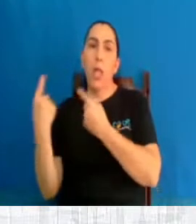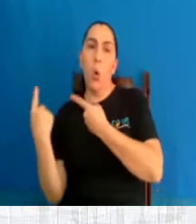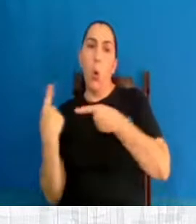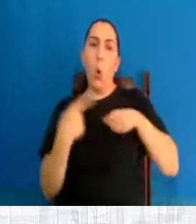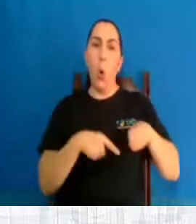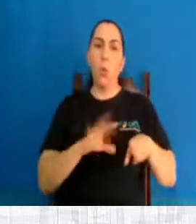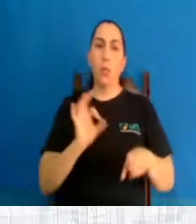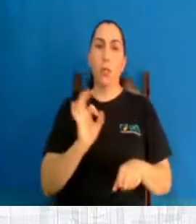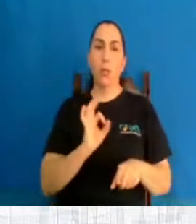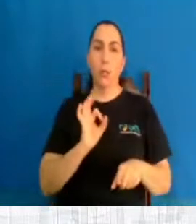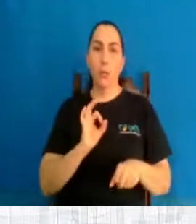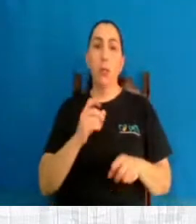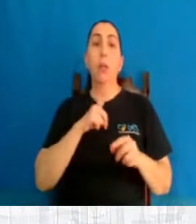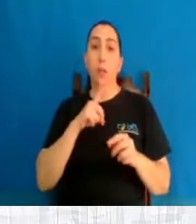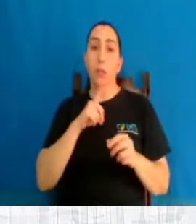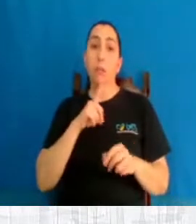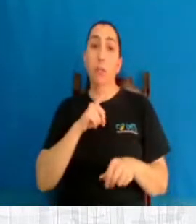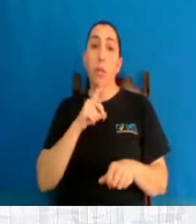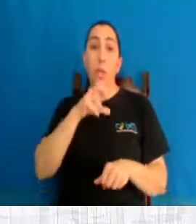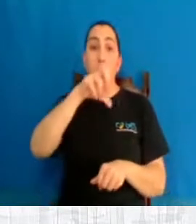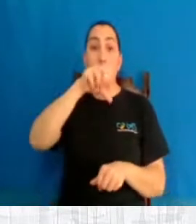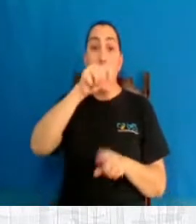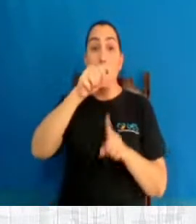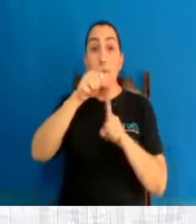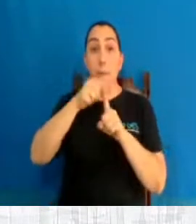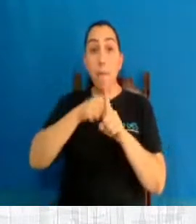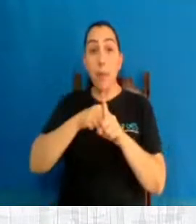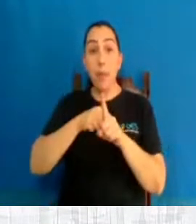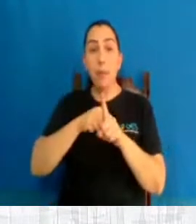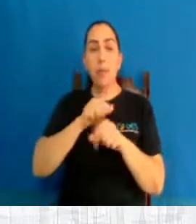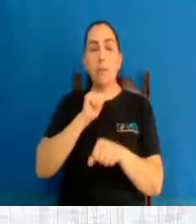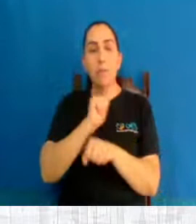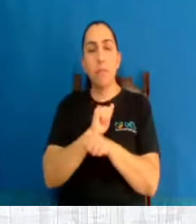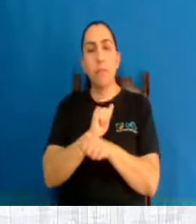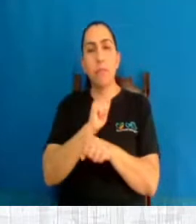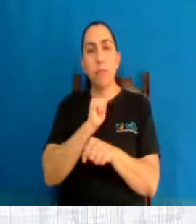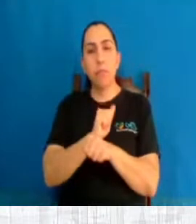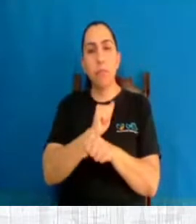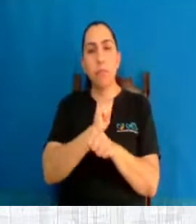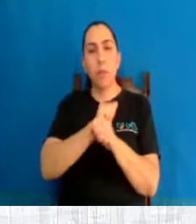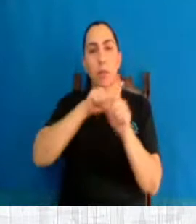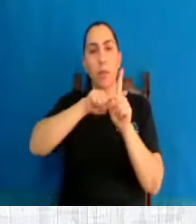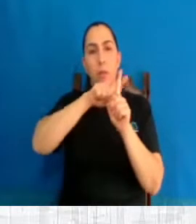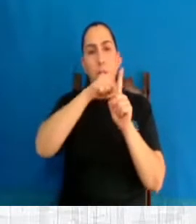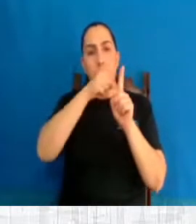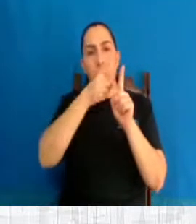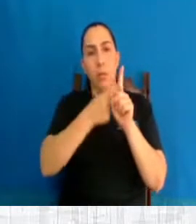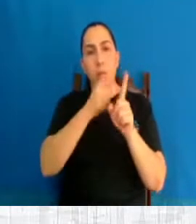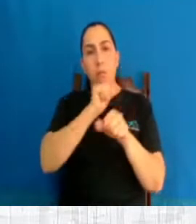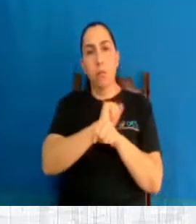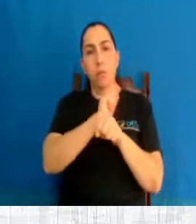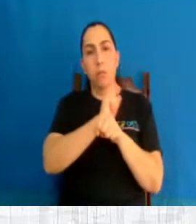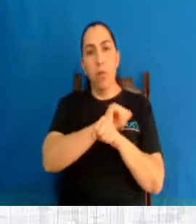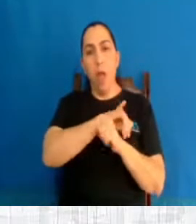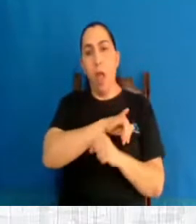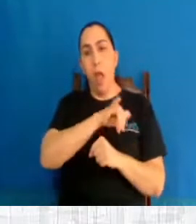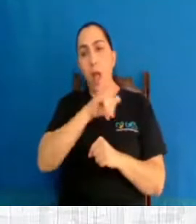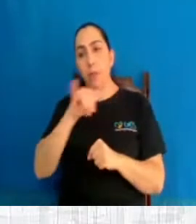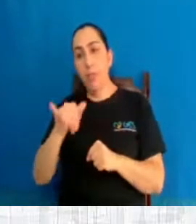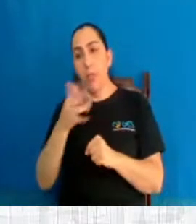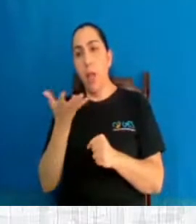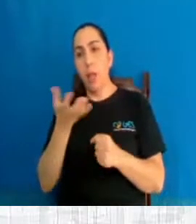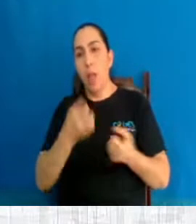Basta avisar, tem nove meses para avisar. Não é lento, não, você que está deixando para avisar em cima da última hora. Não vamos deixar para isso,